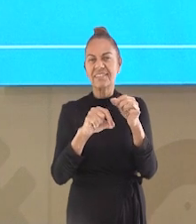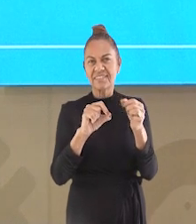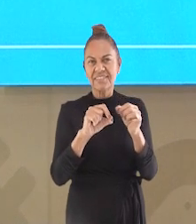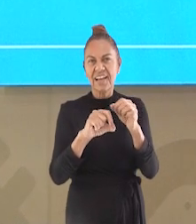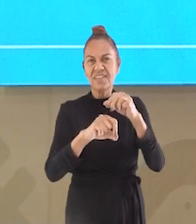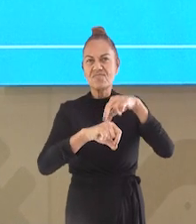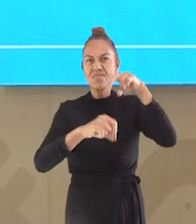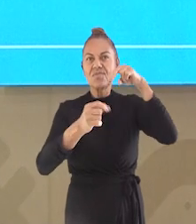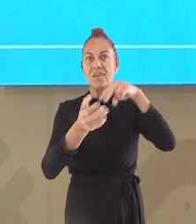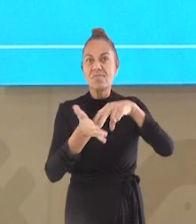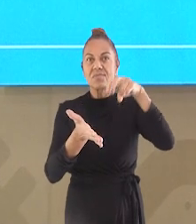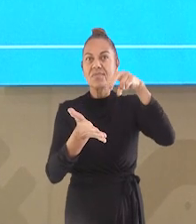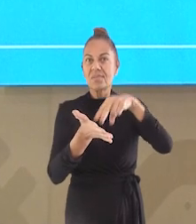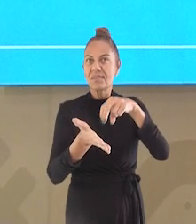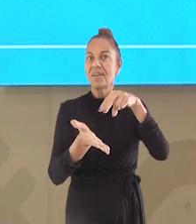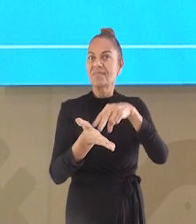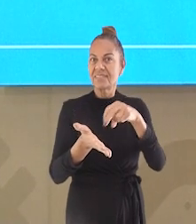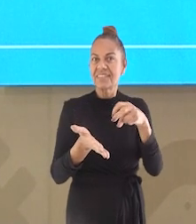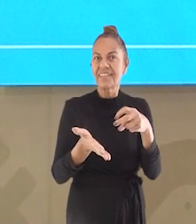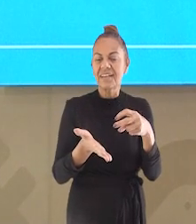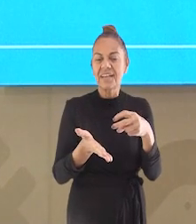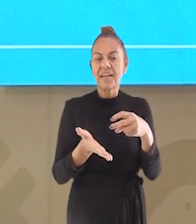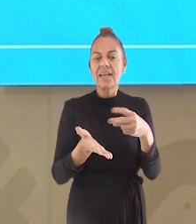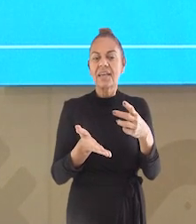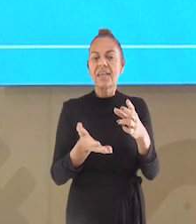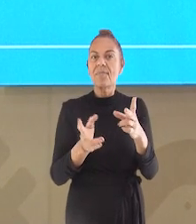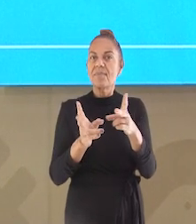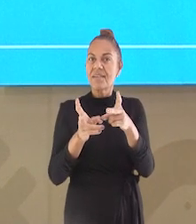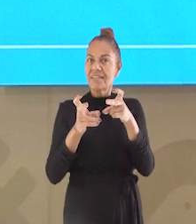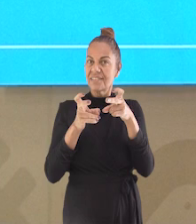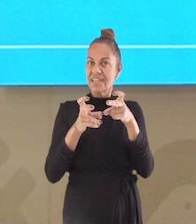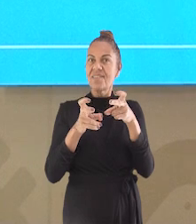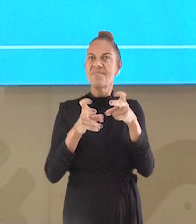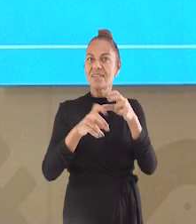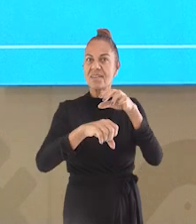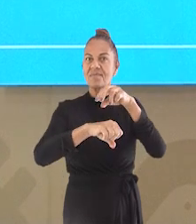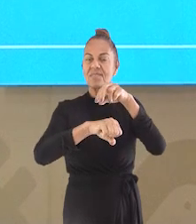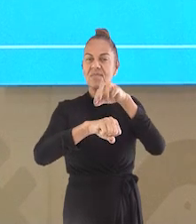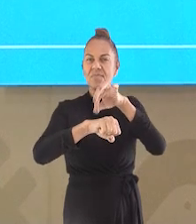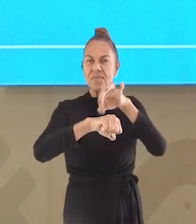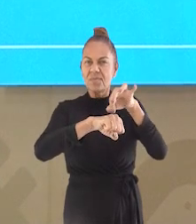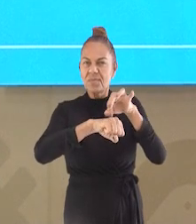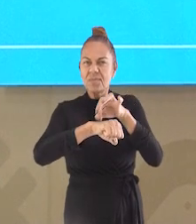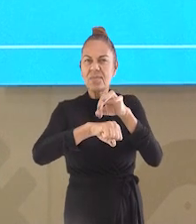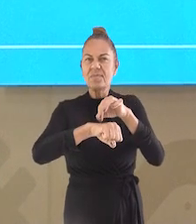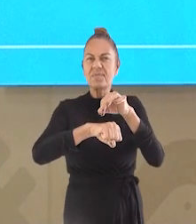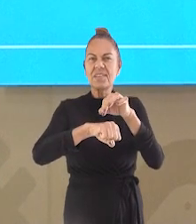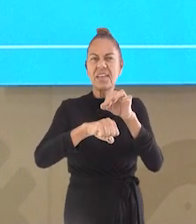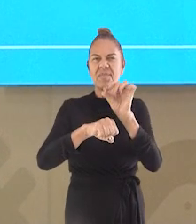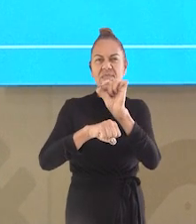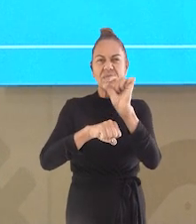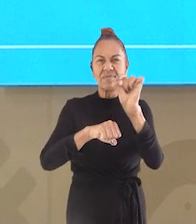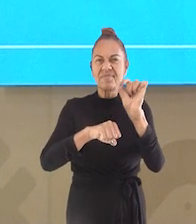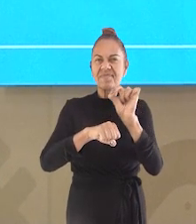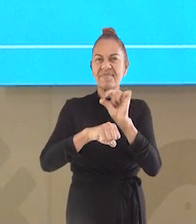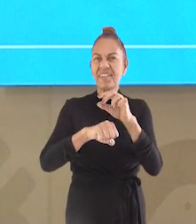falaram pula, mas elas pularam mesmo do corpo do rato. Tanto é que conseguimos ver todas elas aqui.